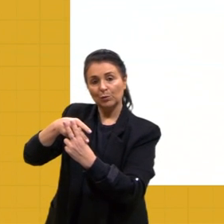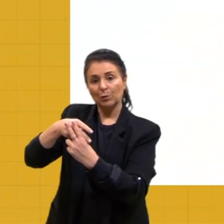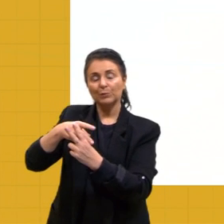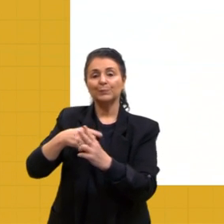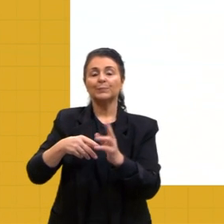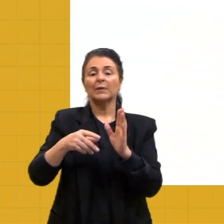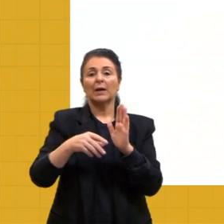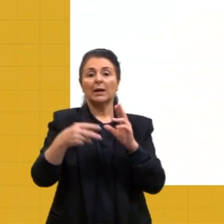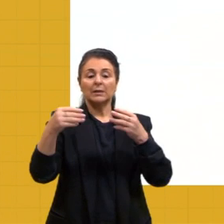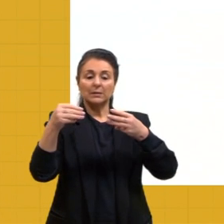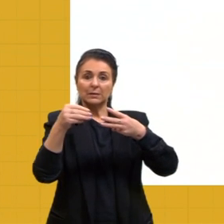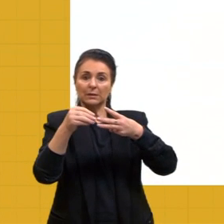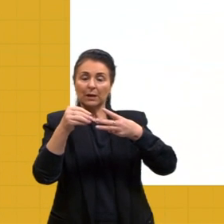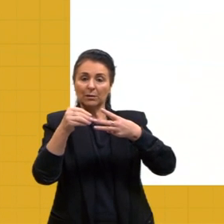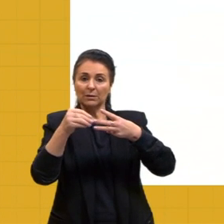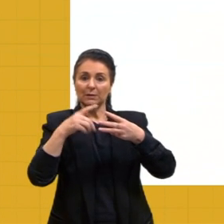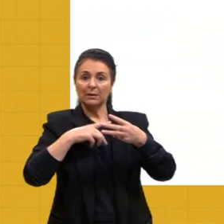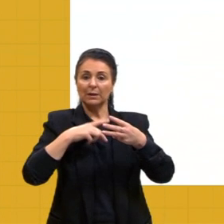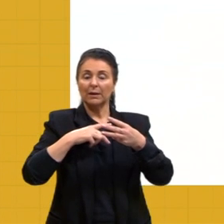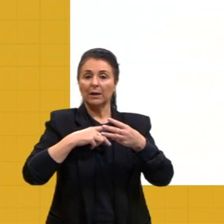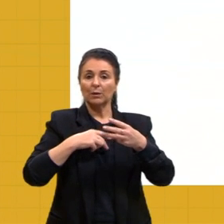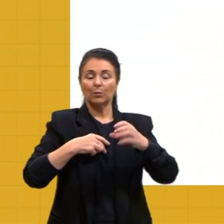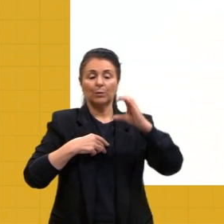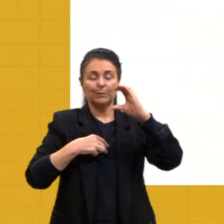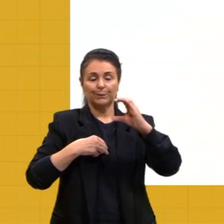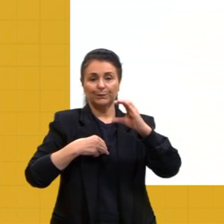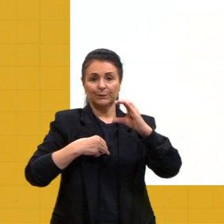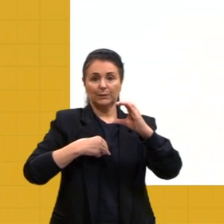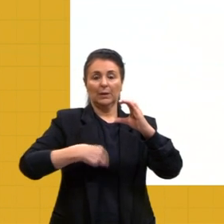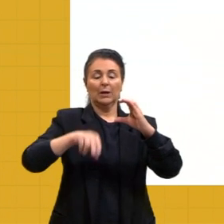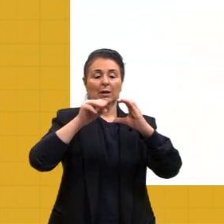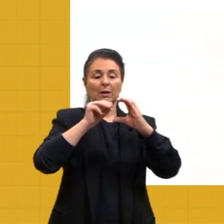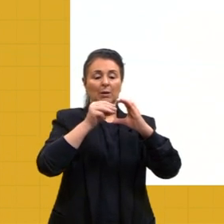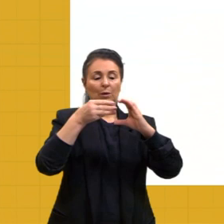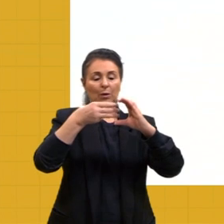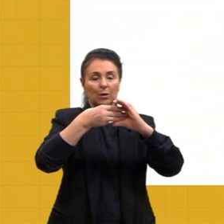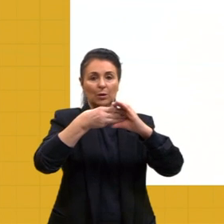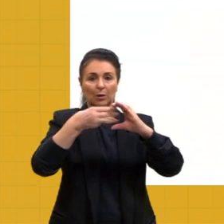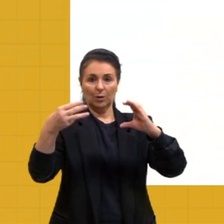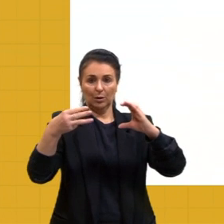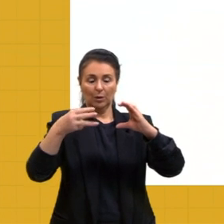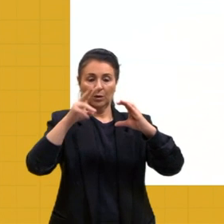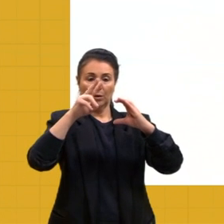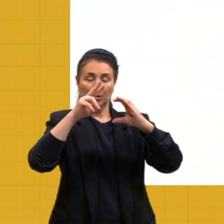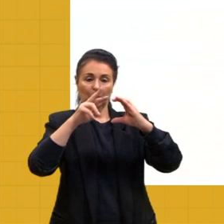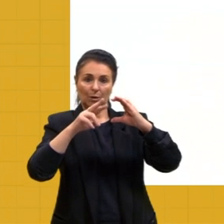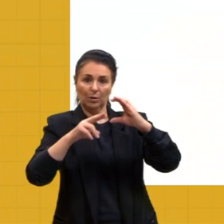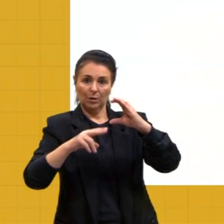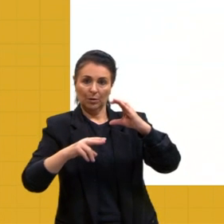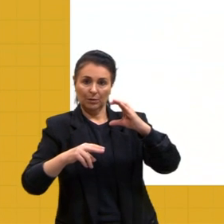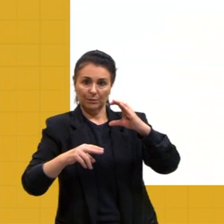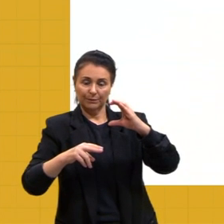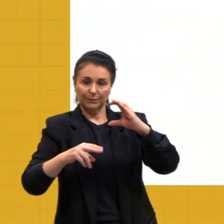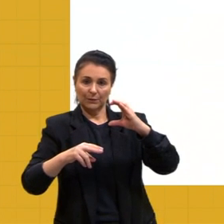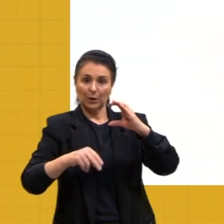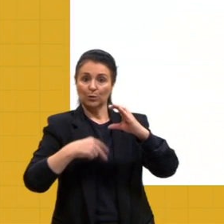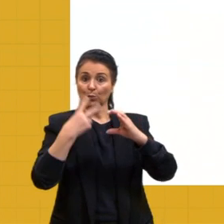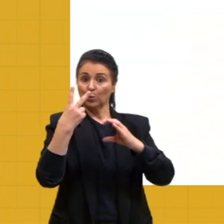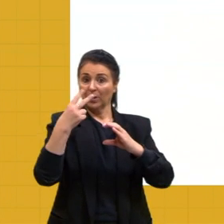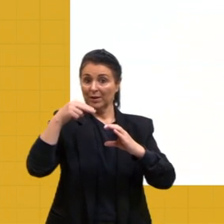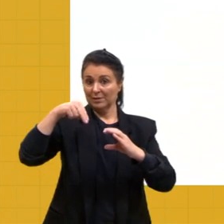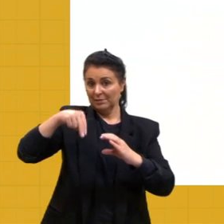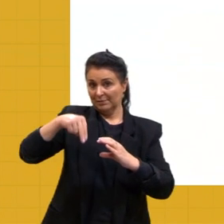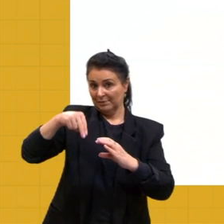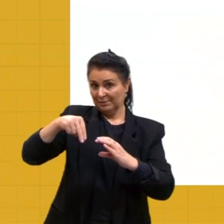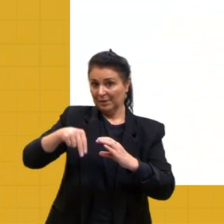classificadas em diploide, que no caso é 2N, representado pelo 2N, que são cromossomos